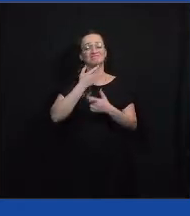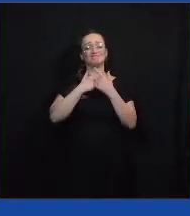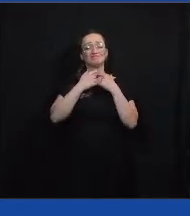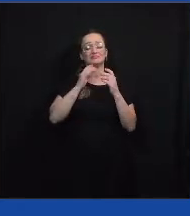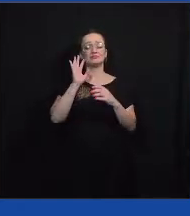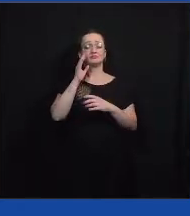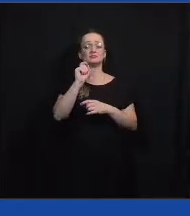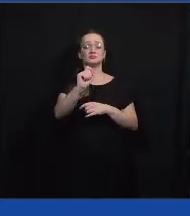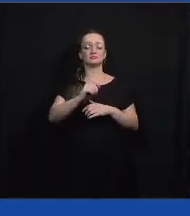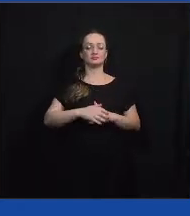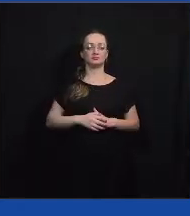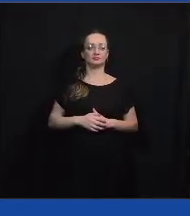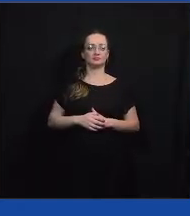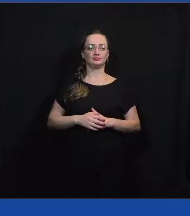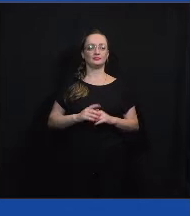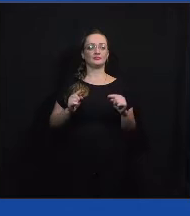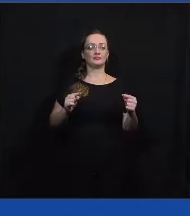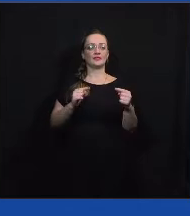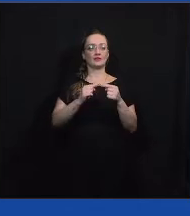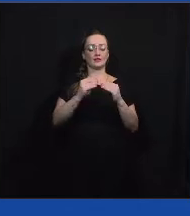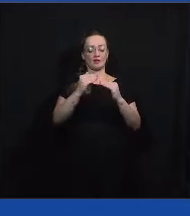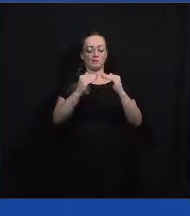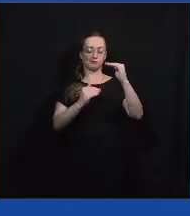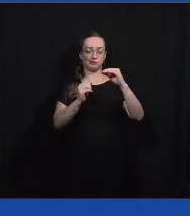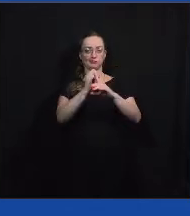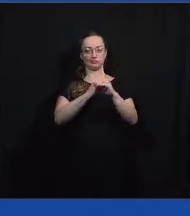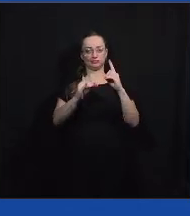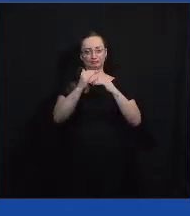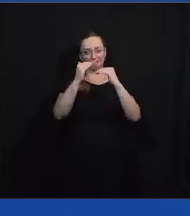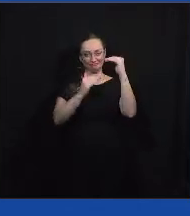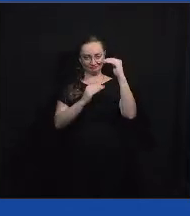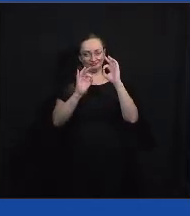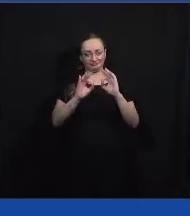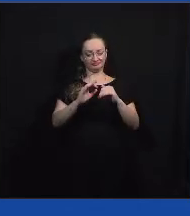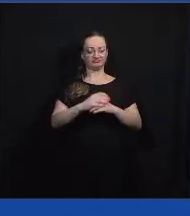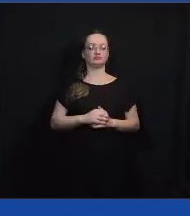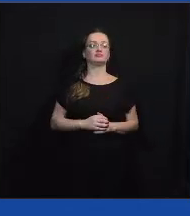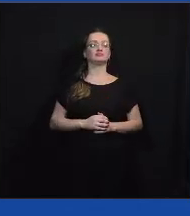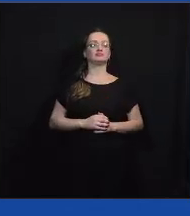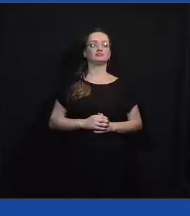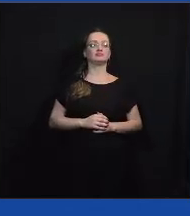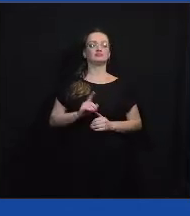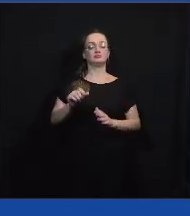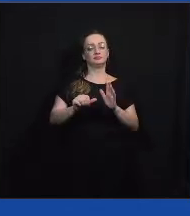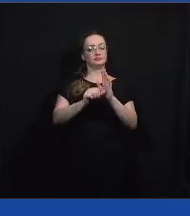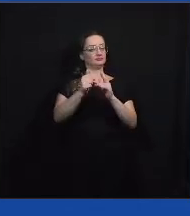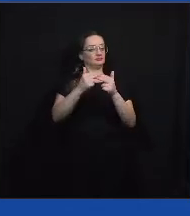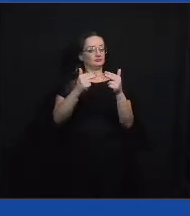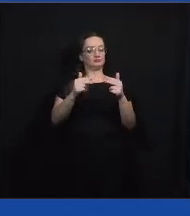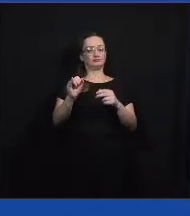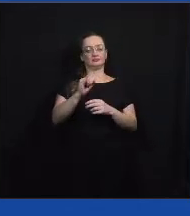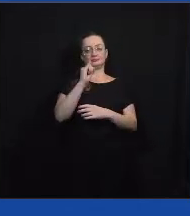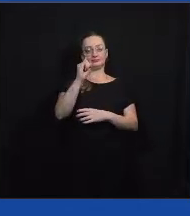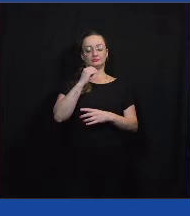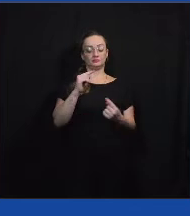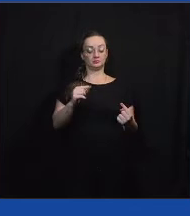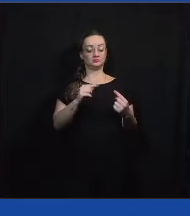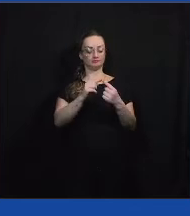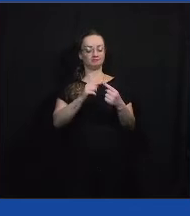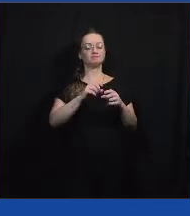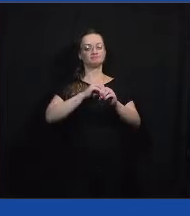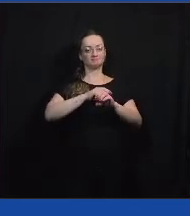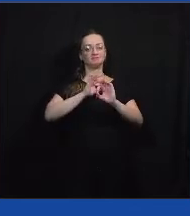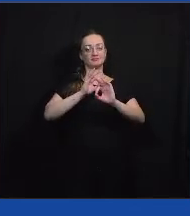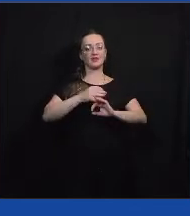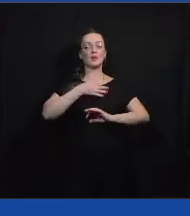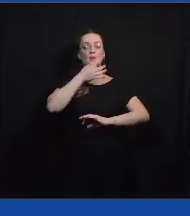seria, assim, tudo relacionado à desigualdade social. Para mim, é a primeira coisa... Está tudo envolvido com a educação, mas, na minha opinião, é